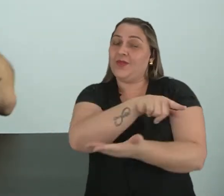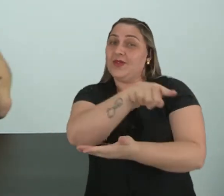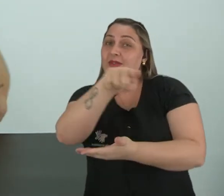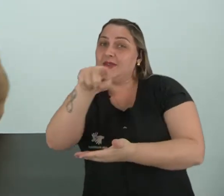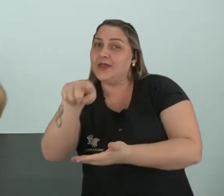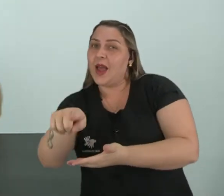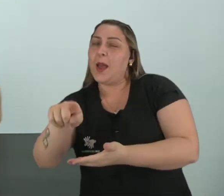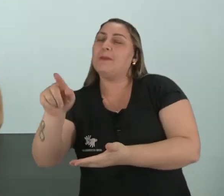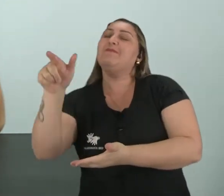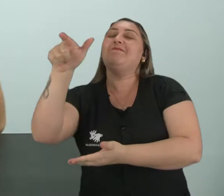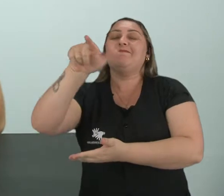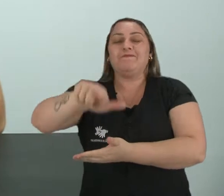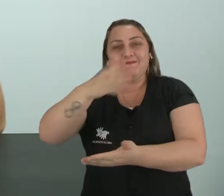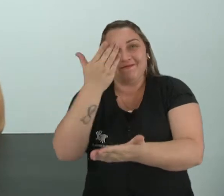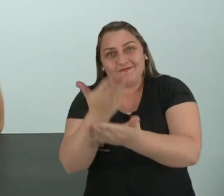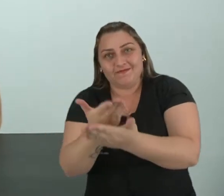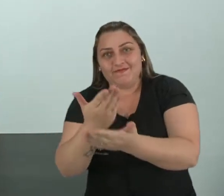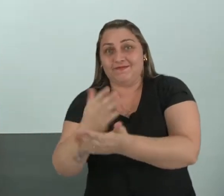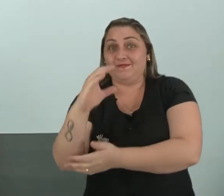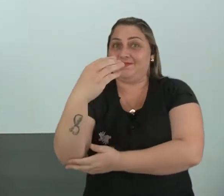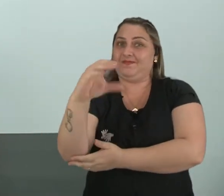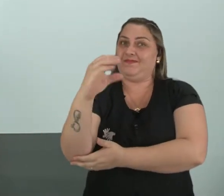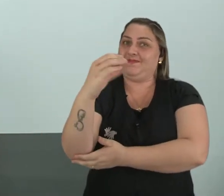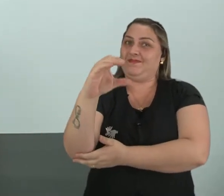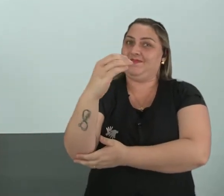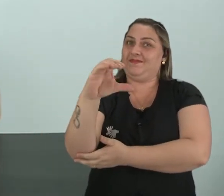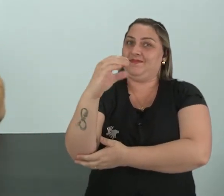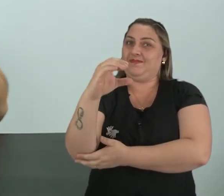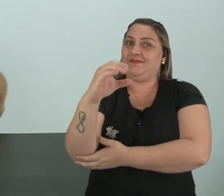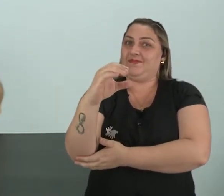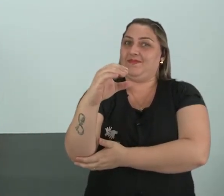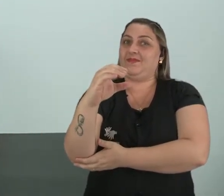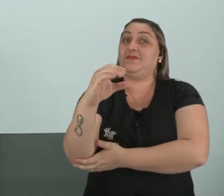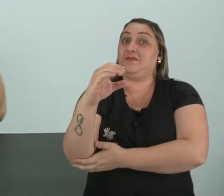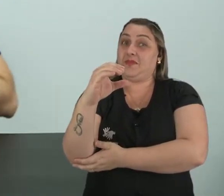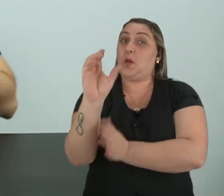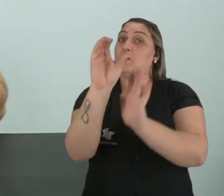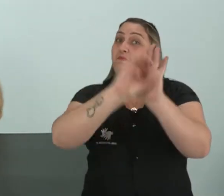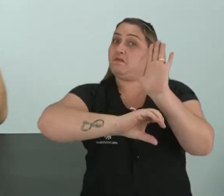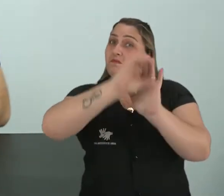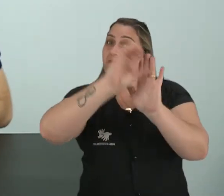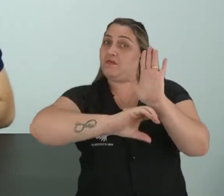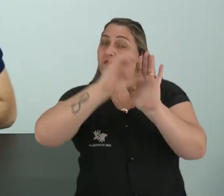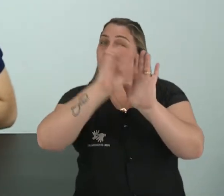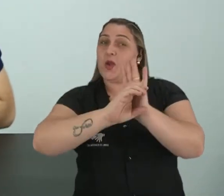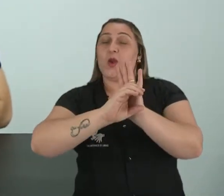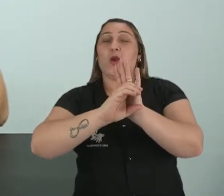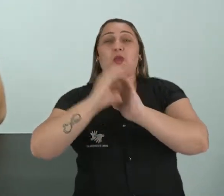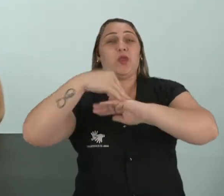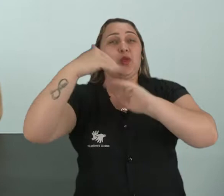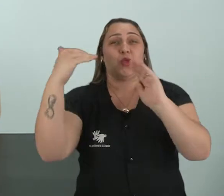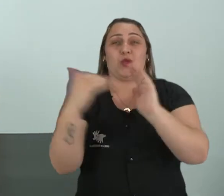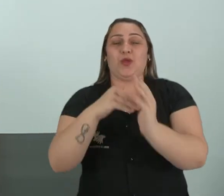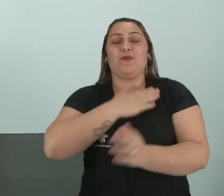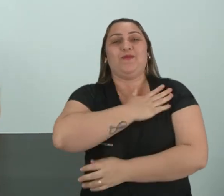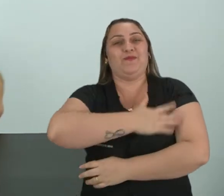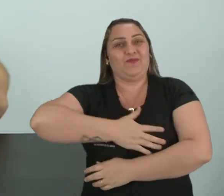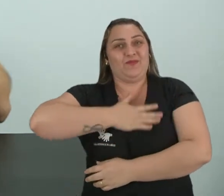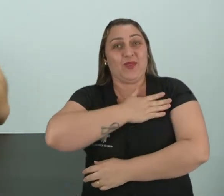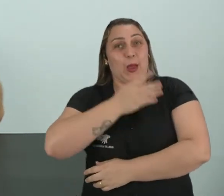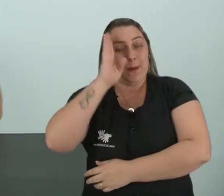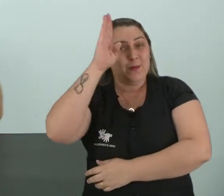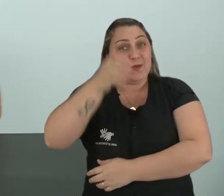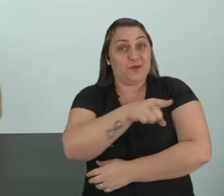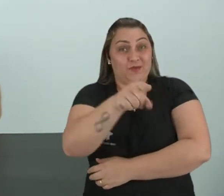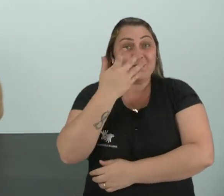para mais uma aula de ciências. Um assunto que todo mundo gosta, principalmente